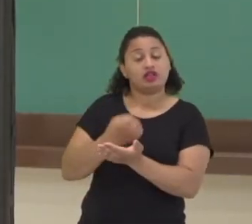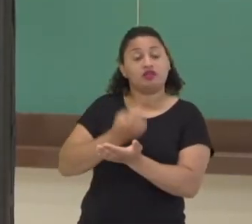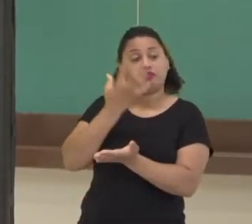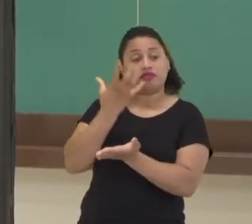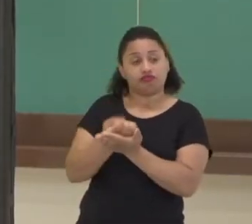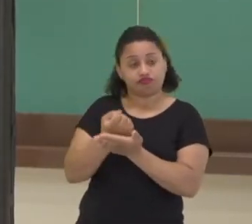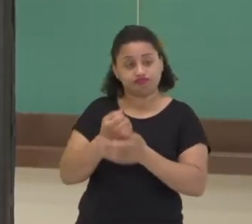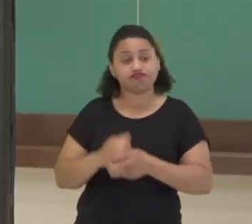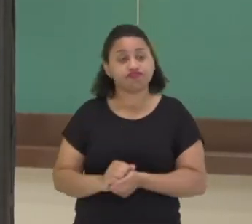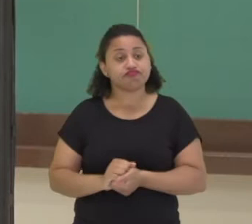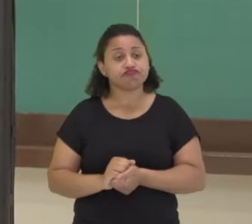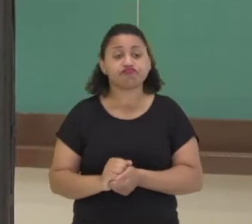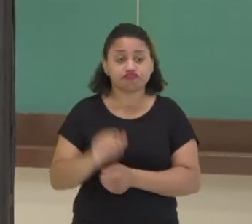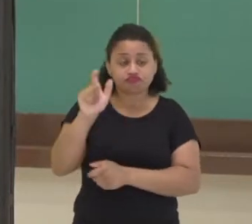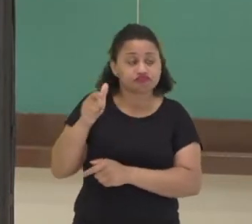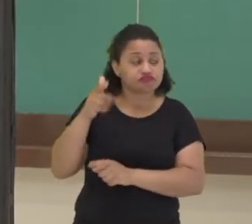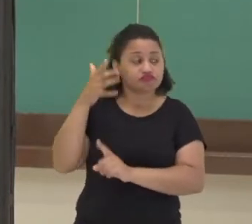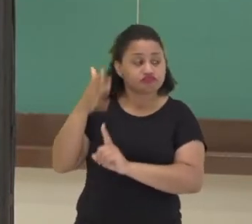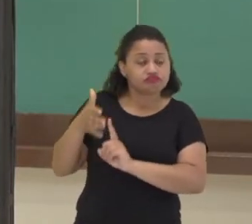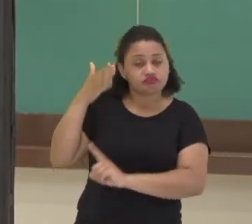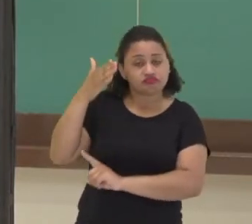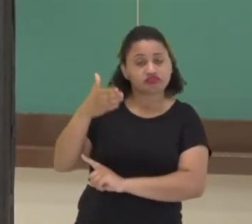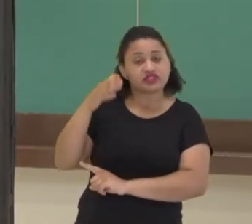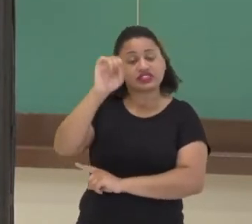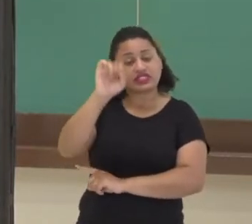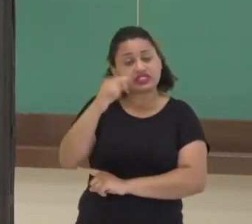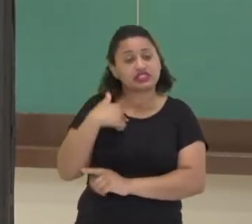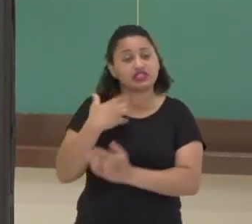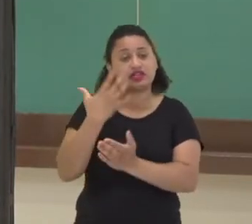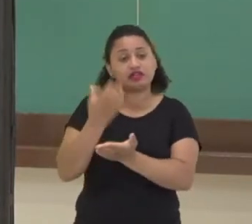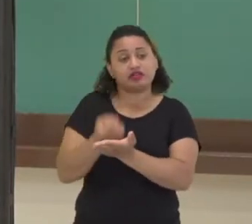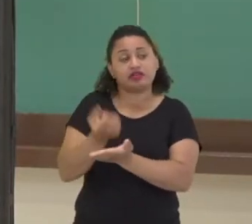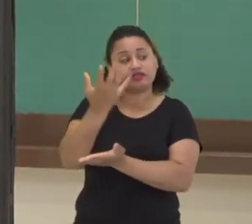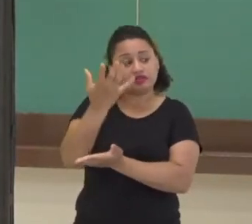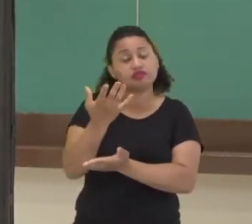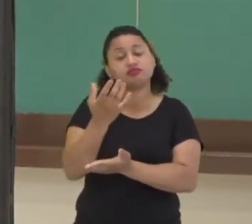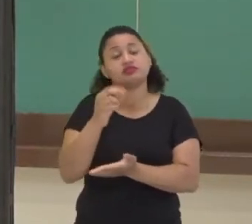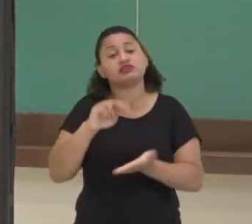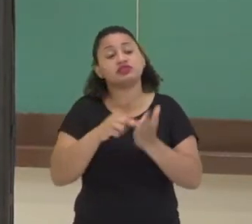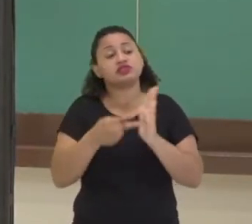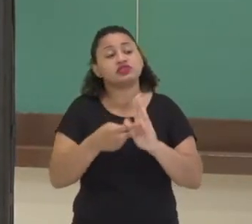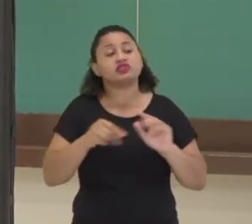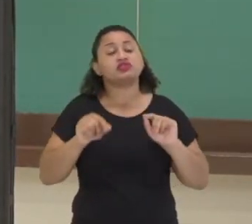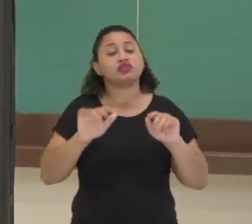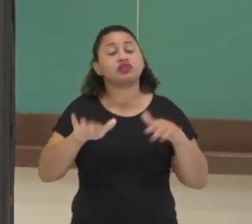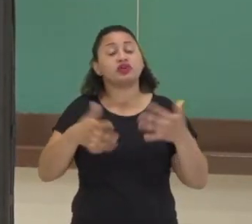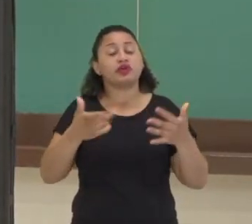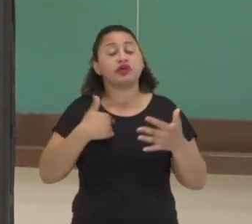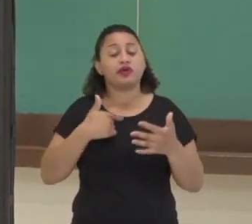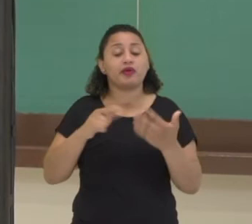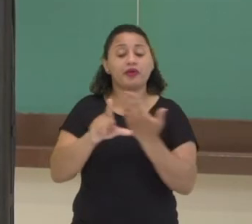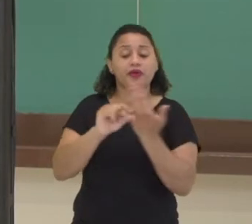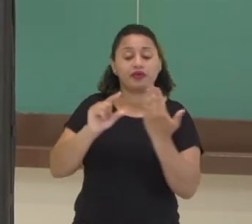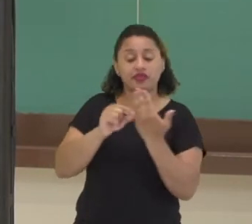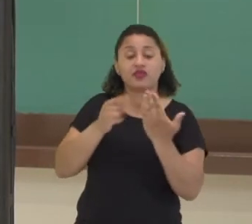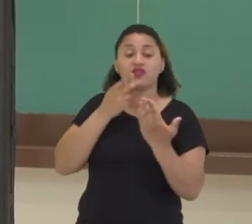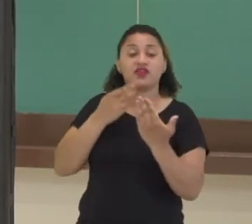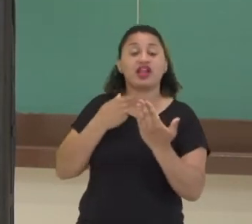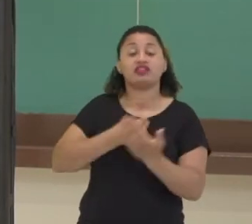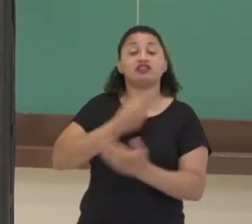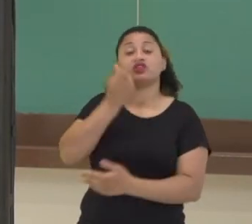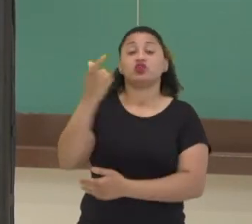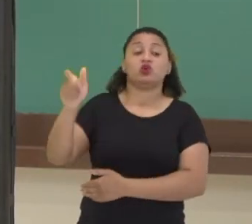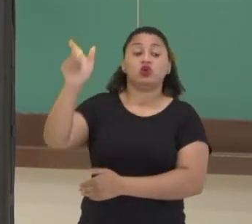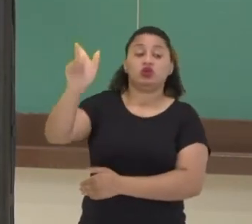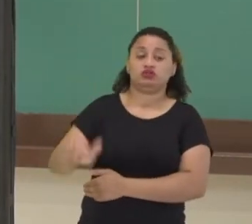Essa é a pessoa do discurso quando é uma biografia, ou seja, quando o autor relata a vida de outra pessoa,